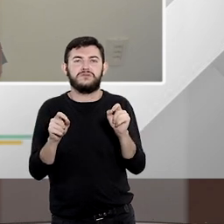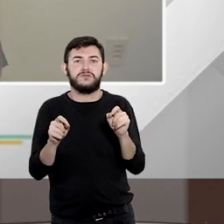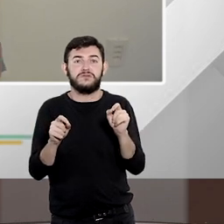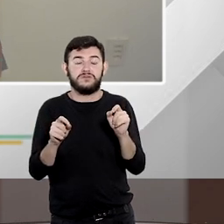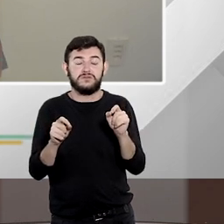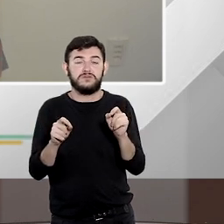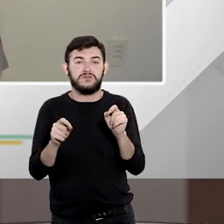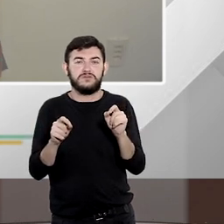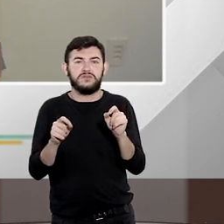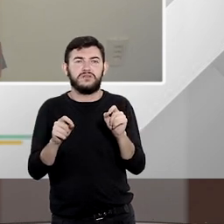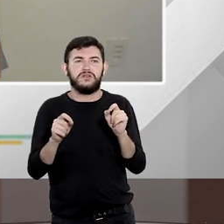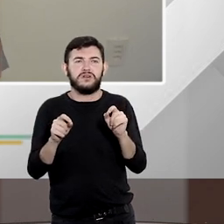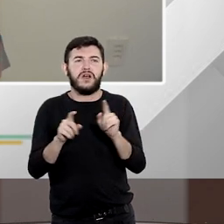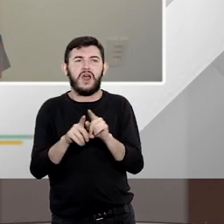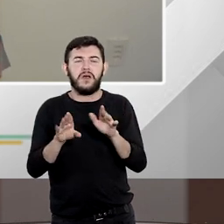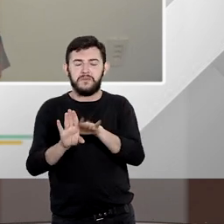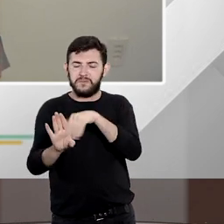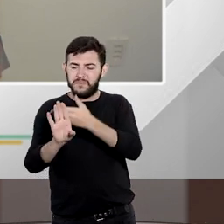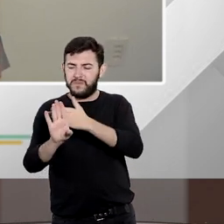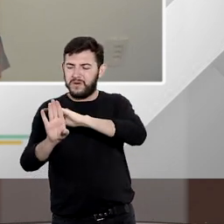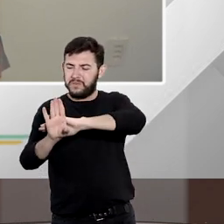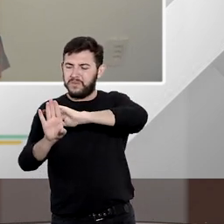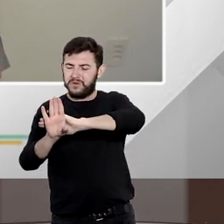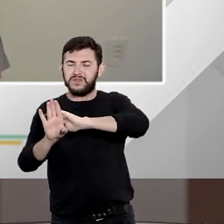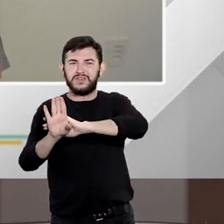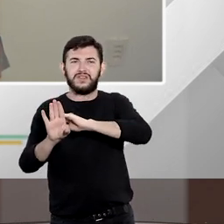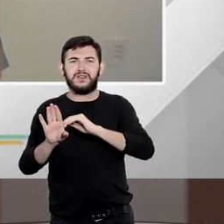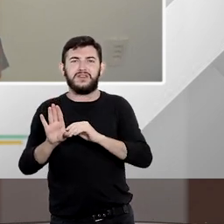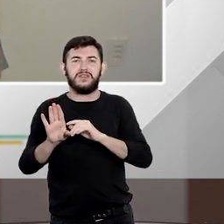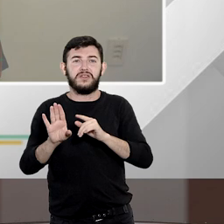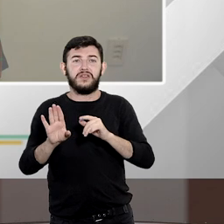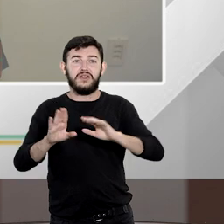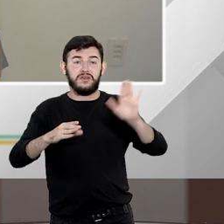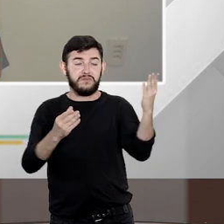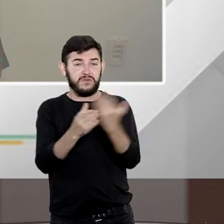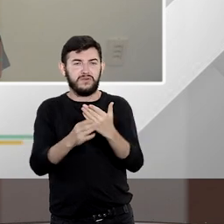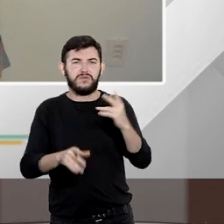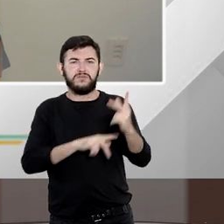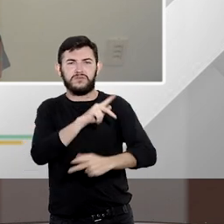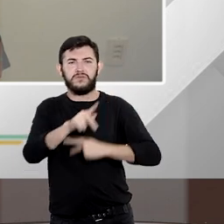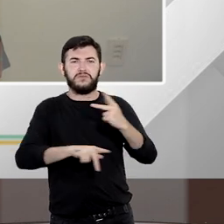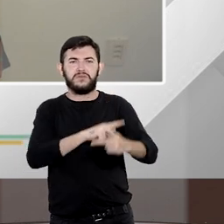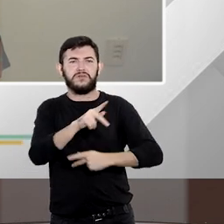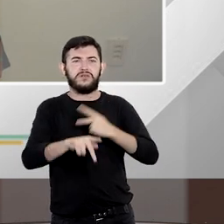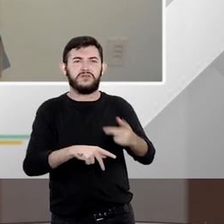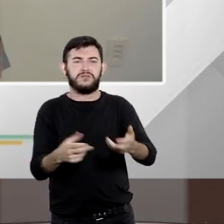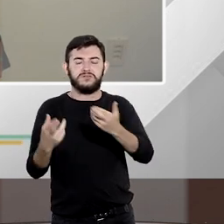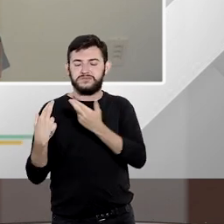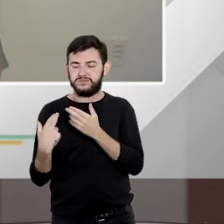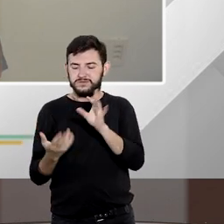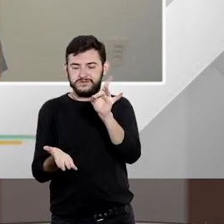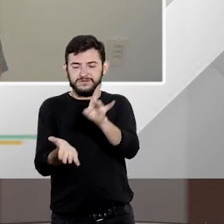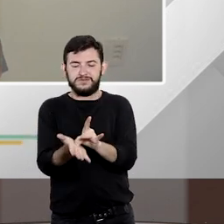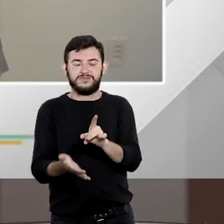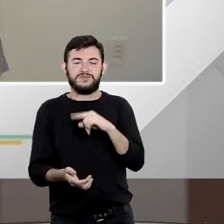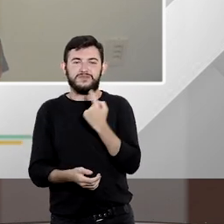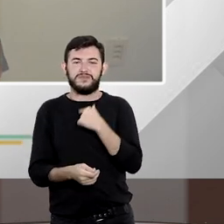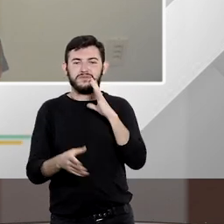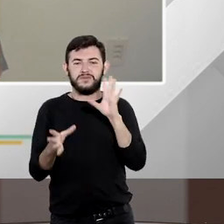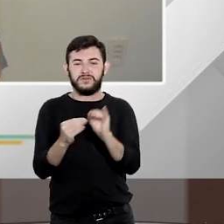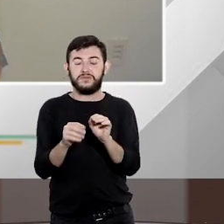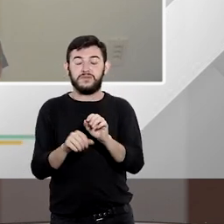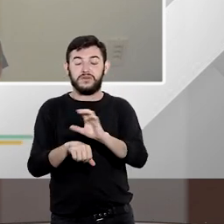o espectro subjetivo que a ação popular abarca realmente é um remédio